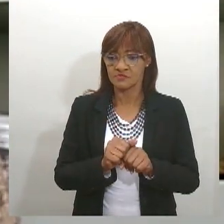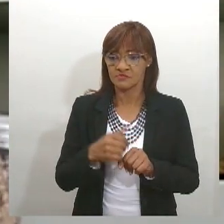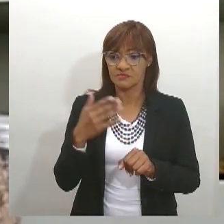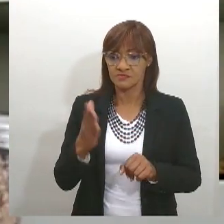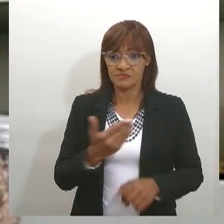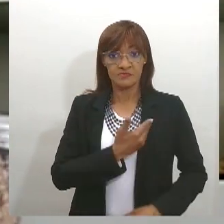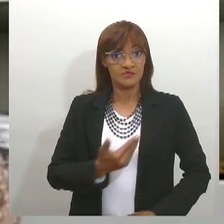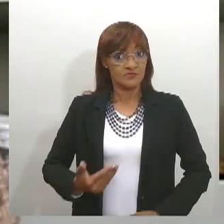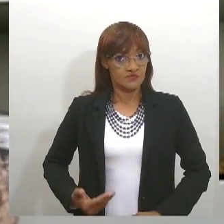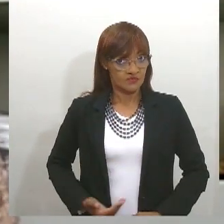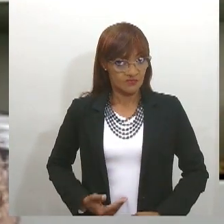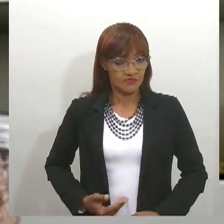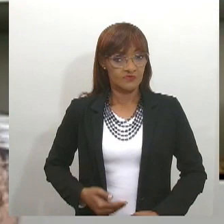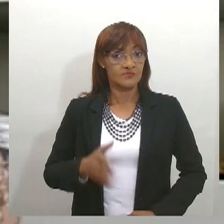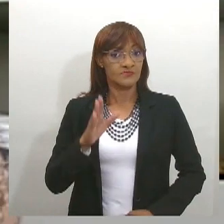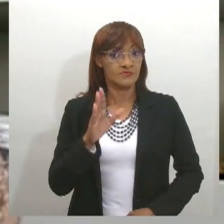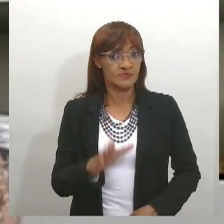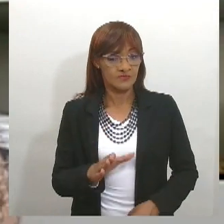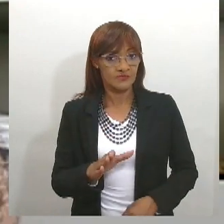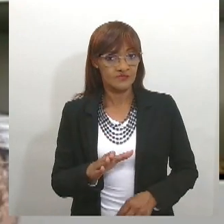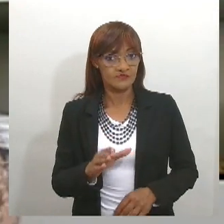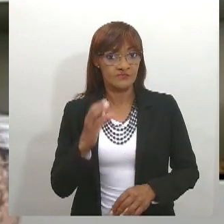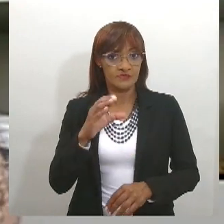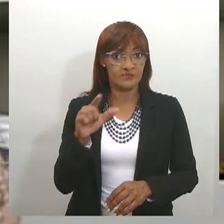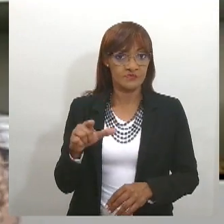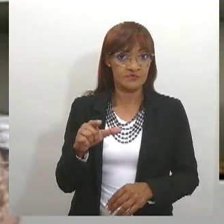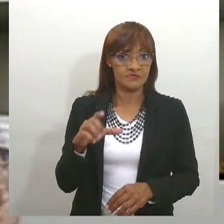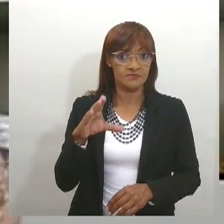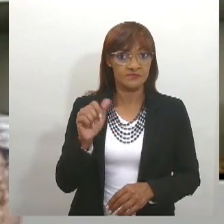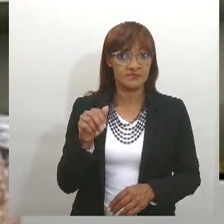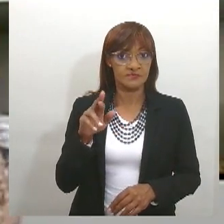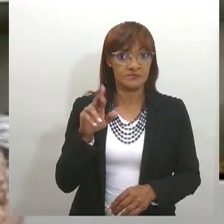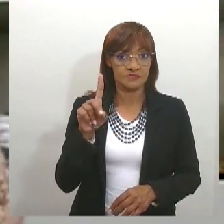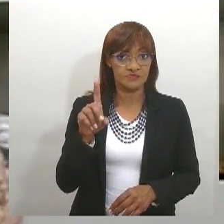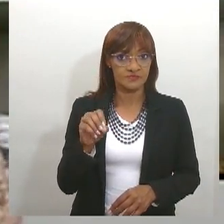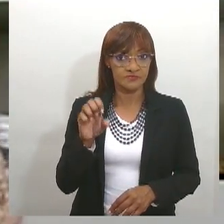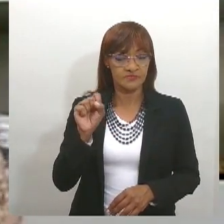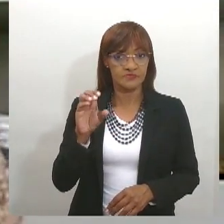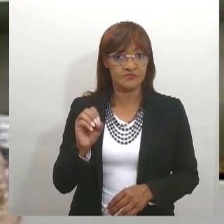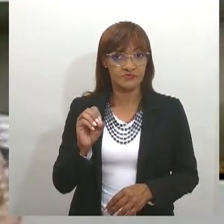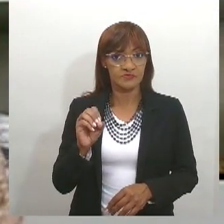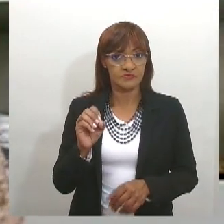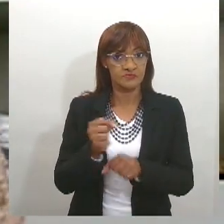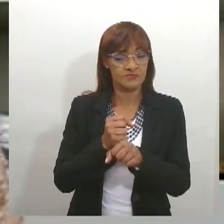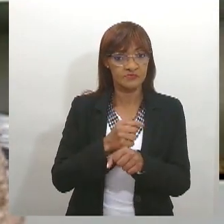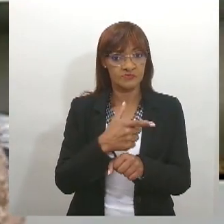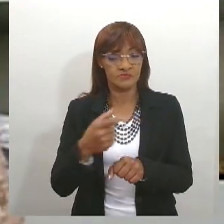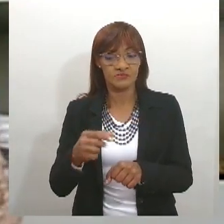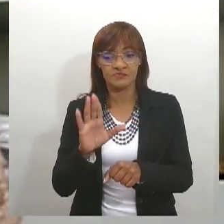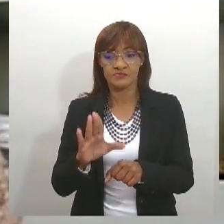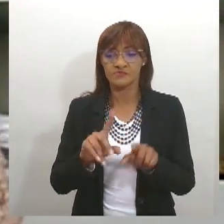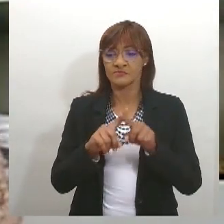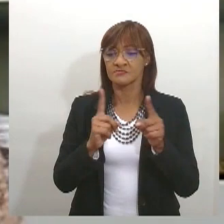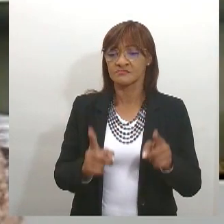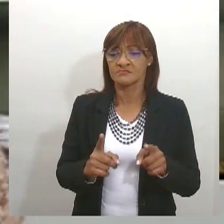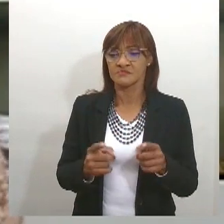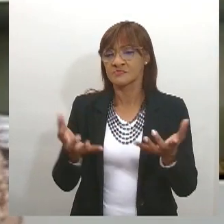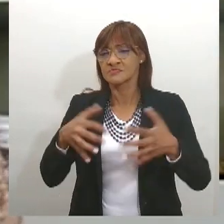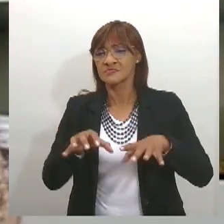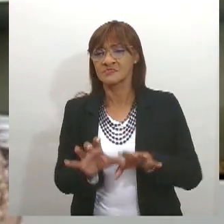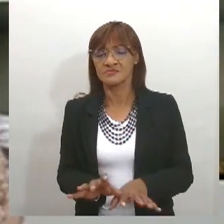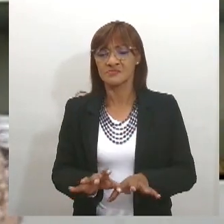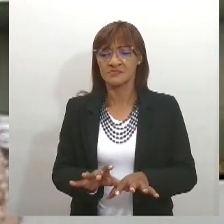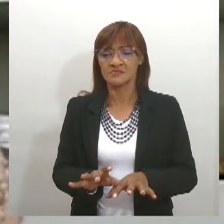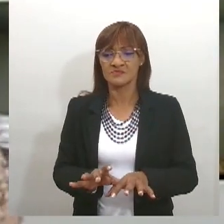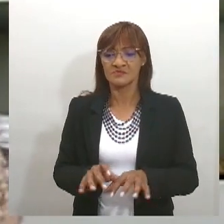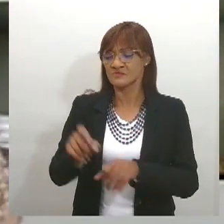20, mas esses homens que não queriam ser donos de engenho, que não queriam ser agricultores ou coisa do tipo,